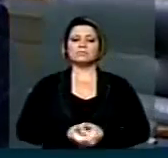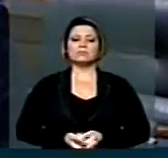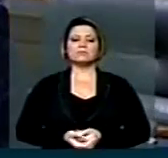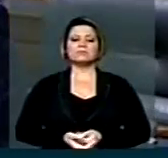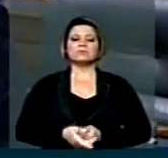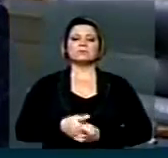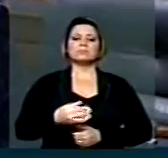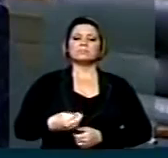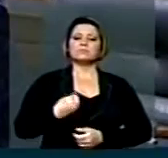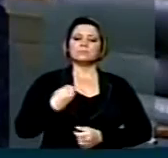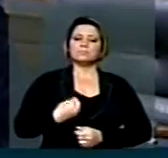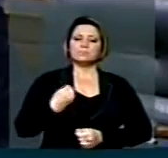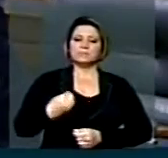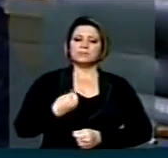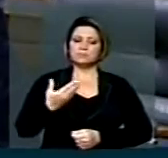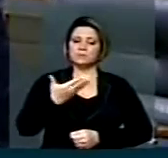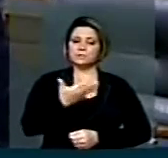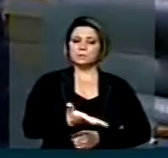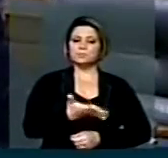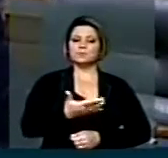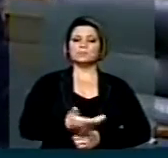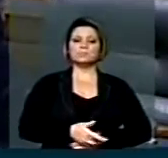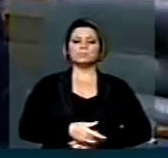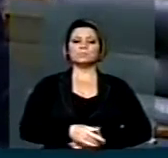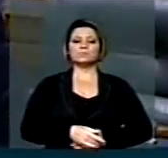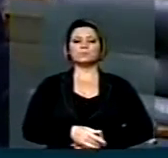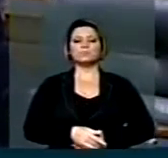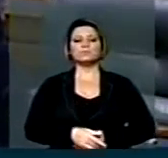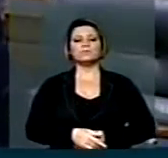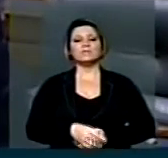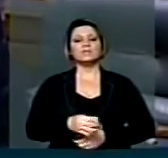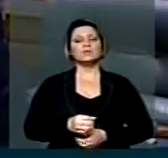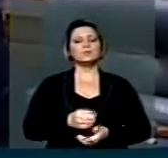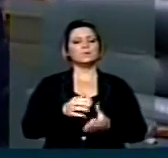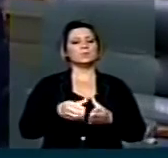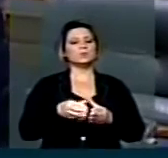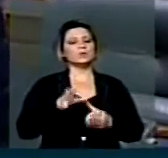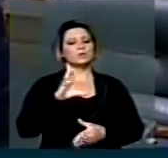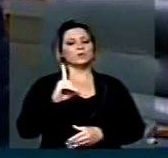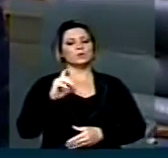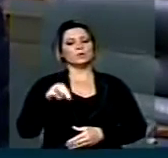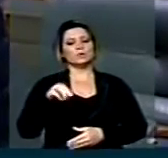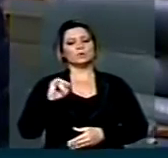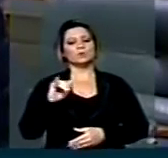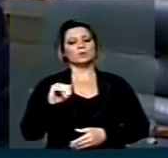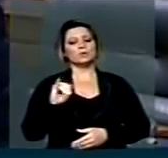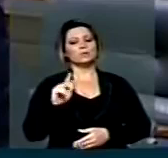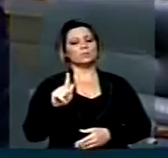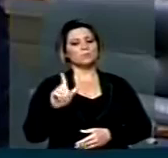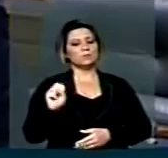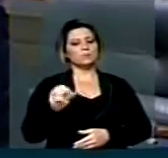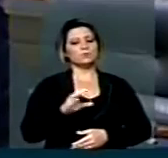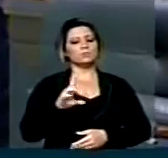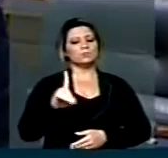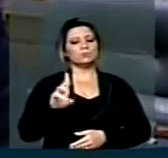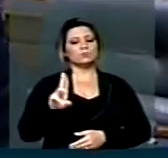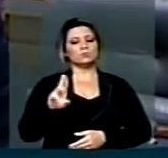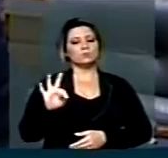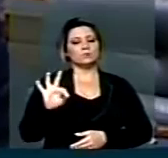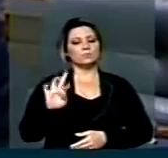a sua vida homenageada pelo nosso companheiro do Solidariedade, Domingos Dutra. Gostaria de